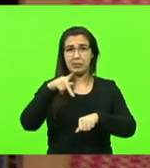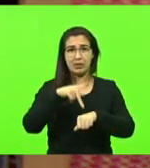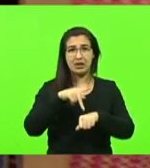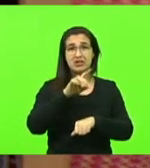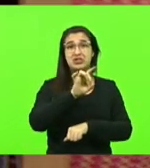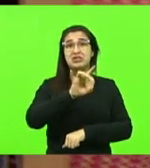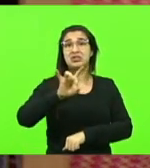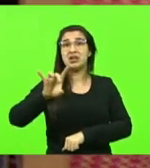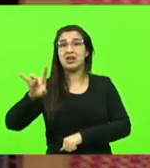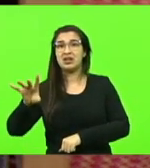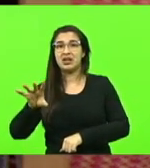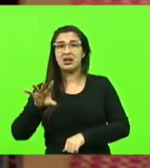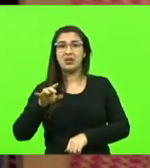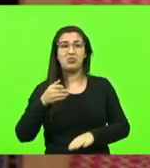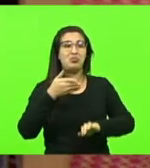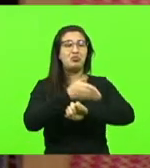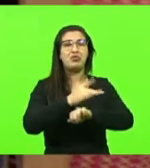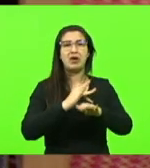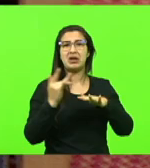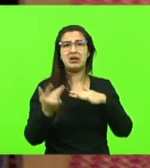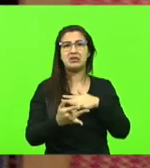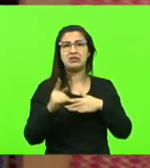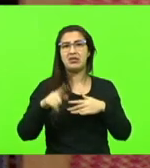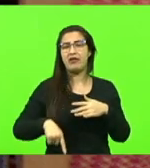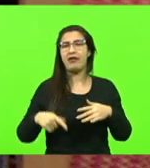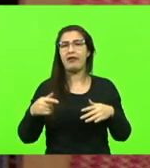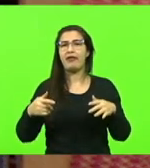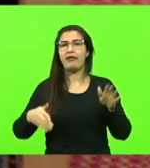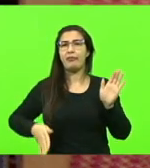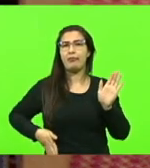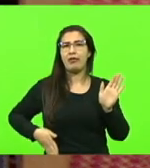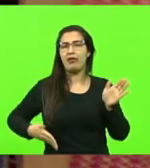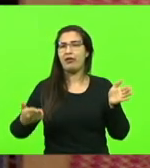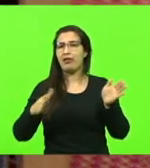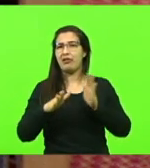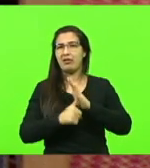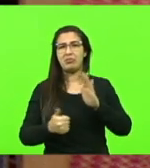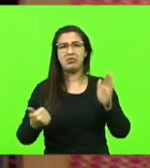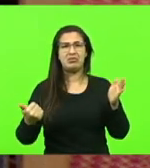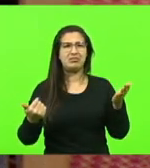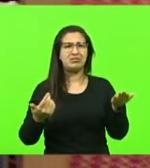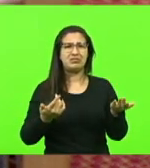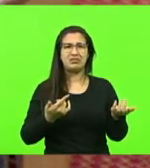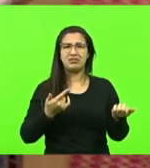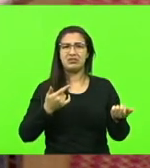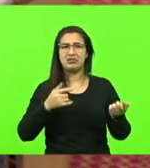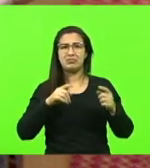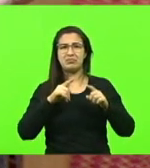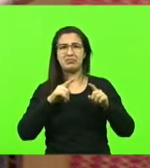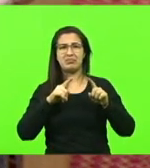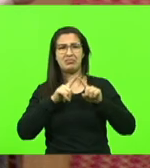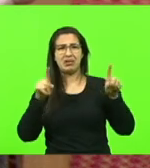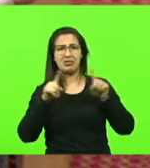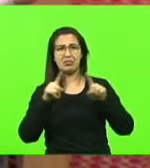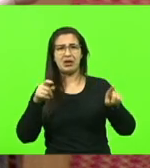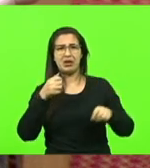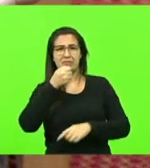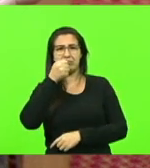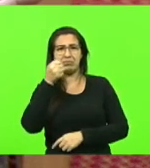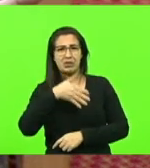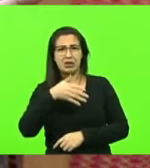pegar a rede social, dizer que o outro é ladrão, vagabundo, sem vergonha, e que ninguém tem que responder por nada.